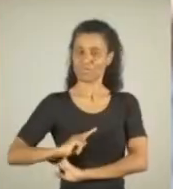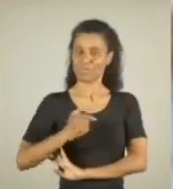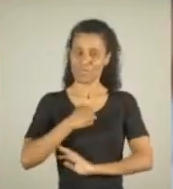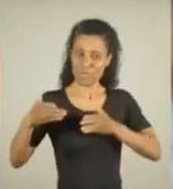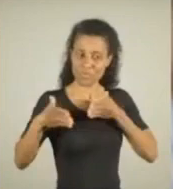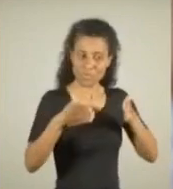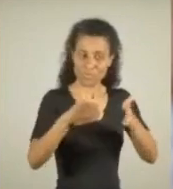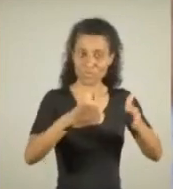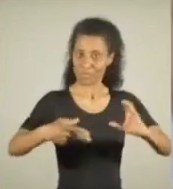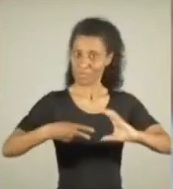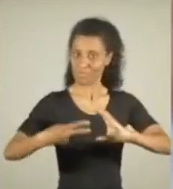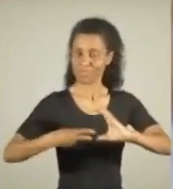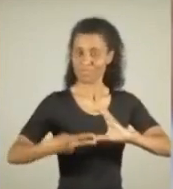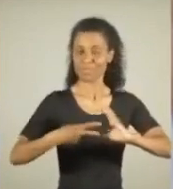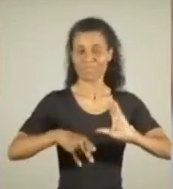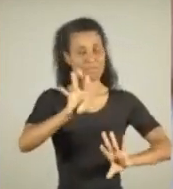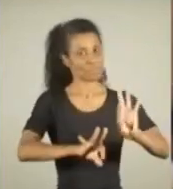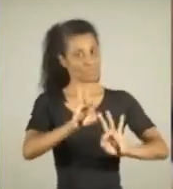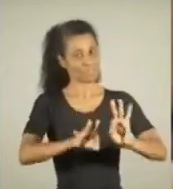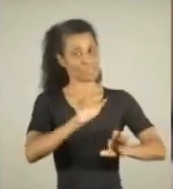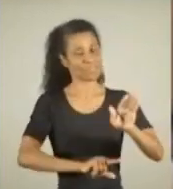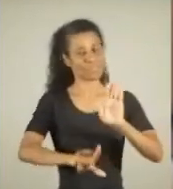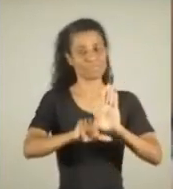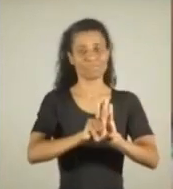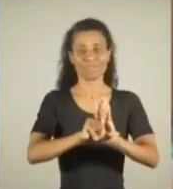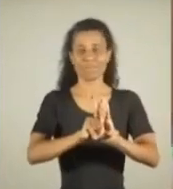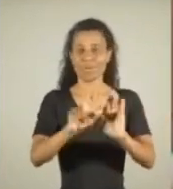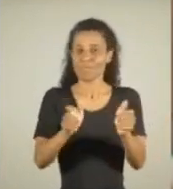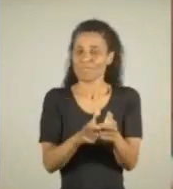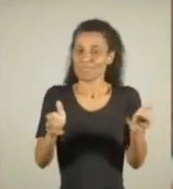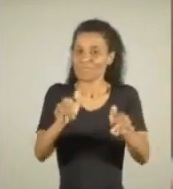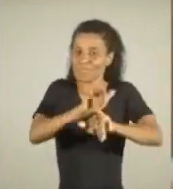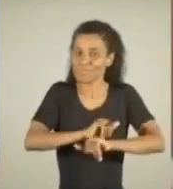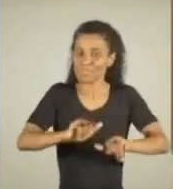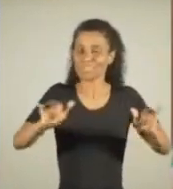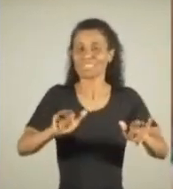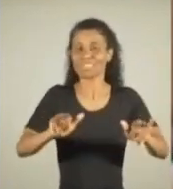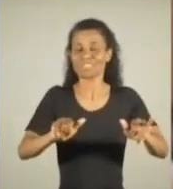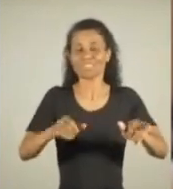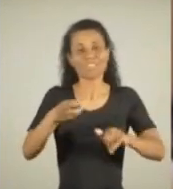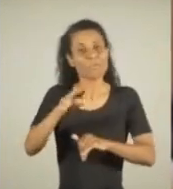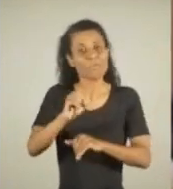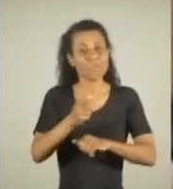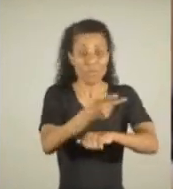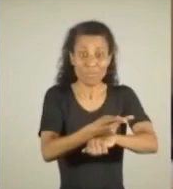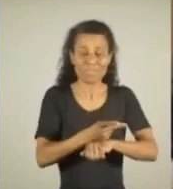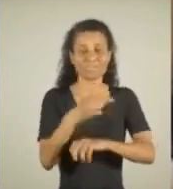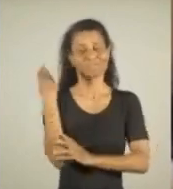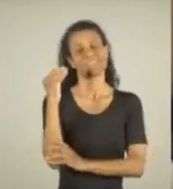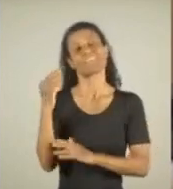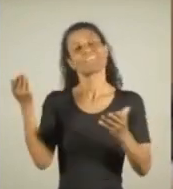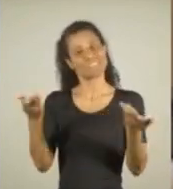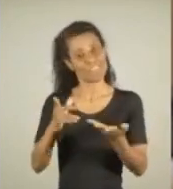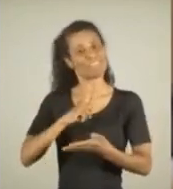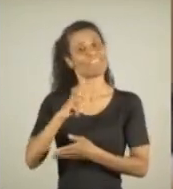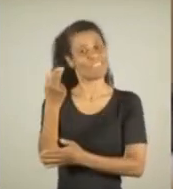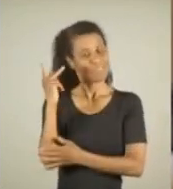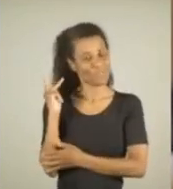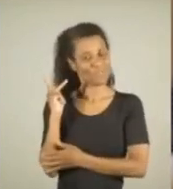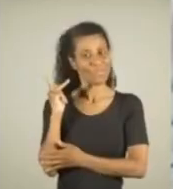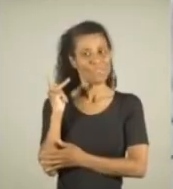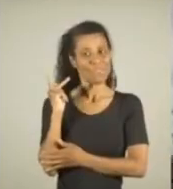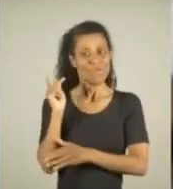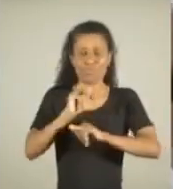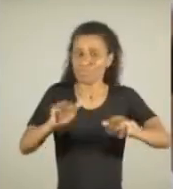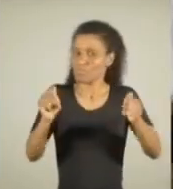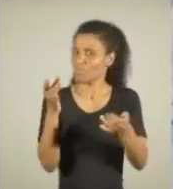governo, vou encaminhar à Câmara de Vereadores o projeto de lei para o maior programa de microcrédito que Porto Alegre já viu na